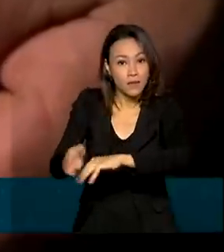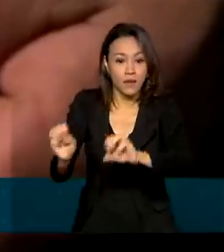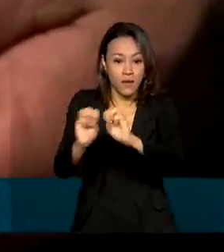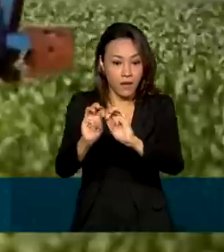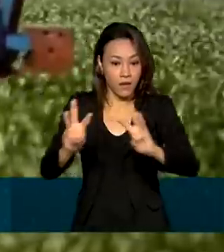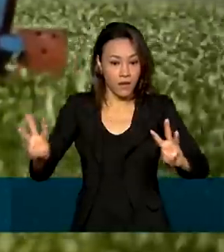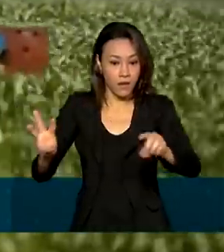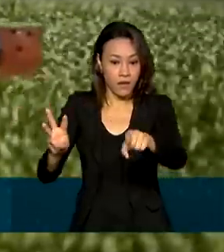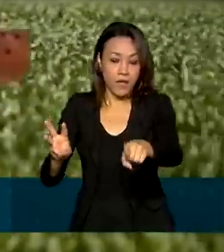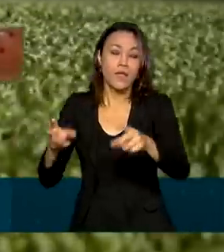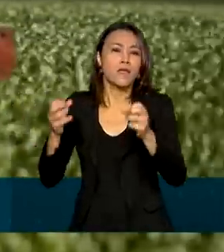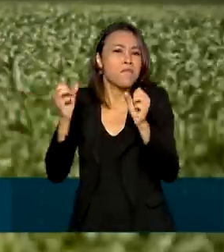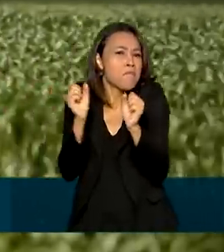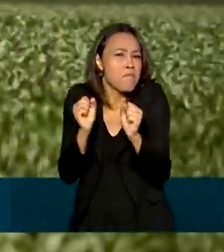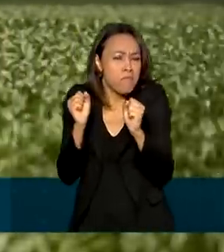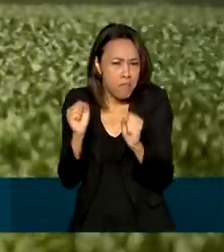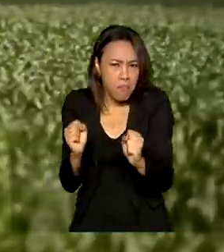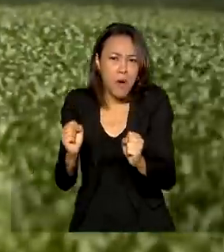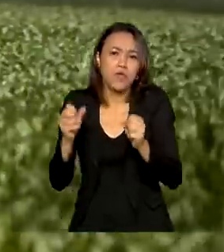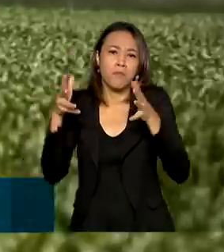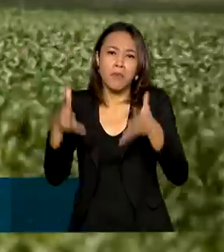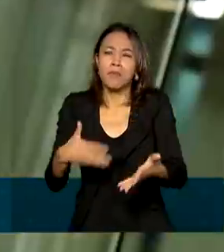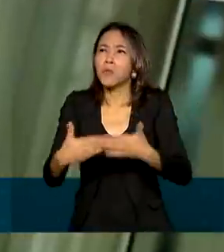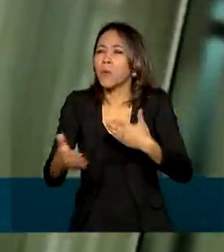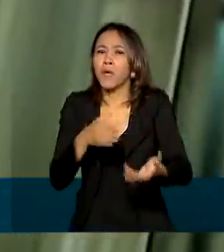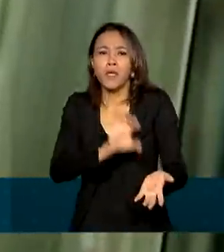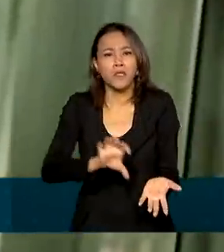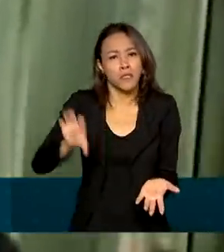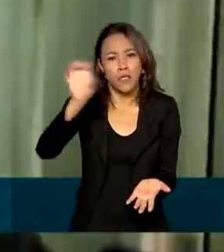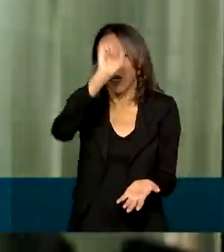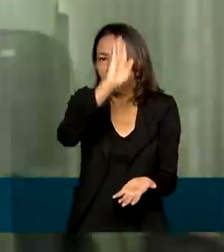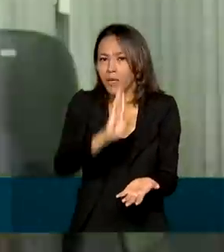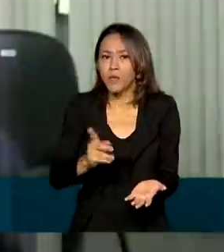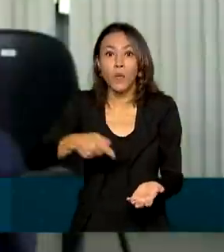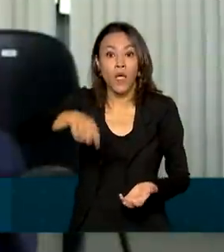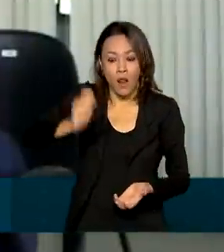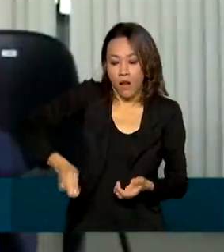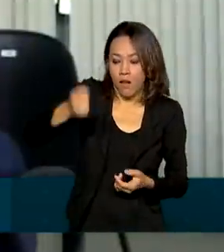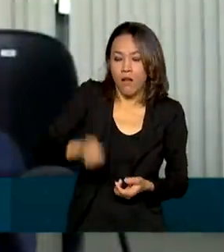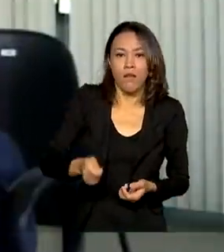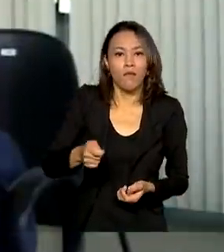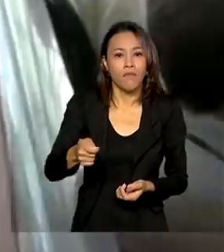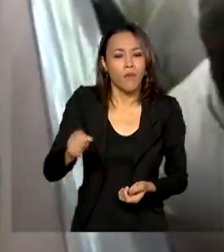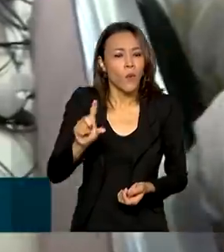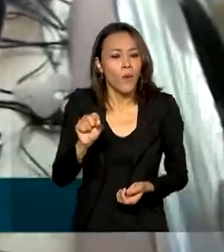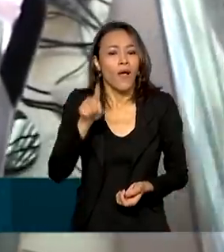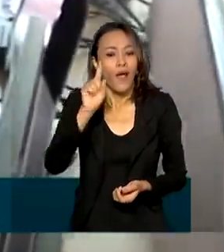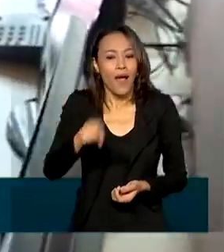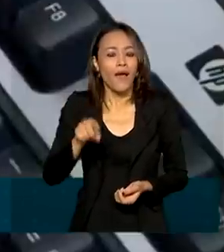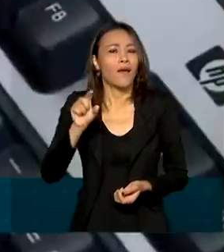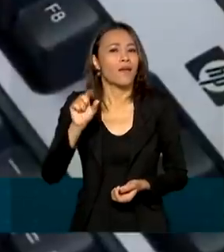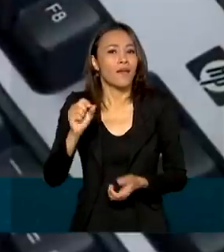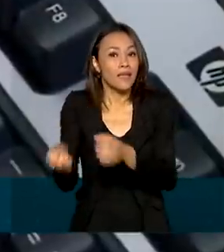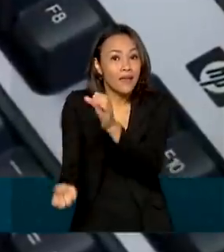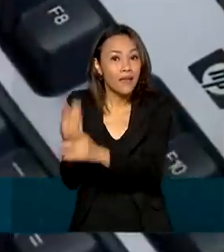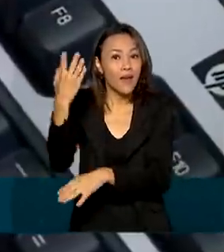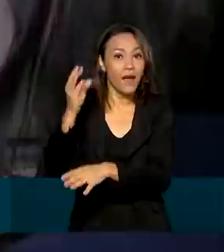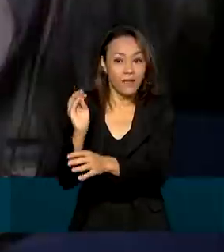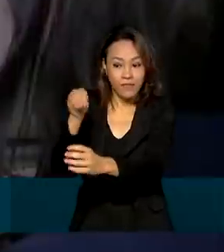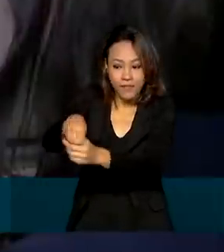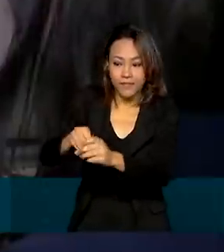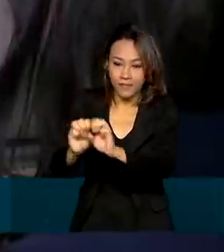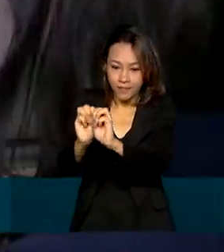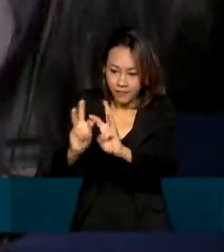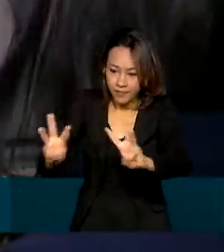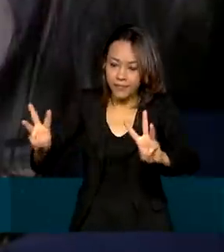participar de qualquer parte do país do Leilão para Você. Espaço exclusivo criado no portal da